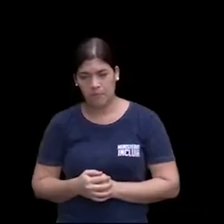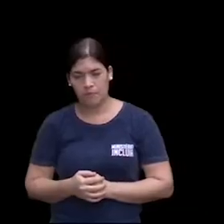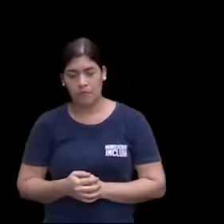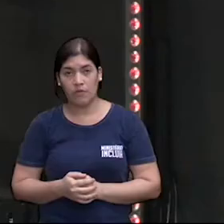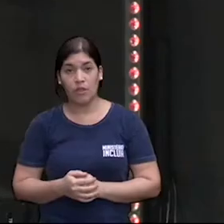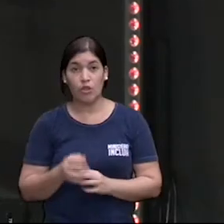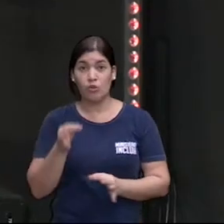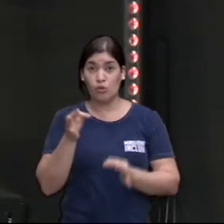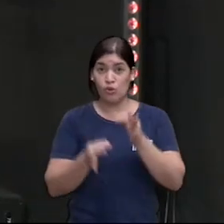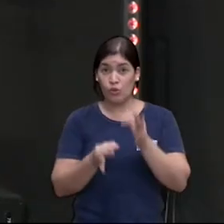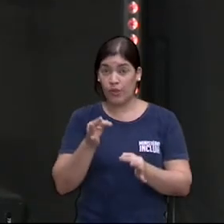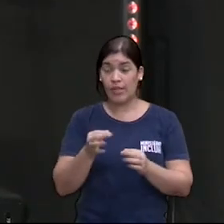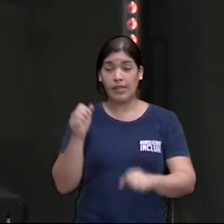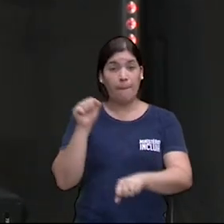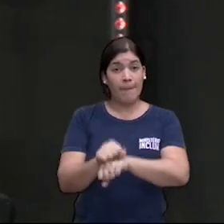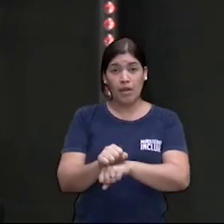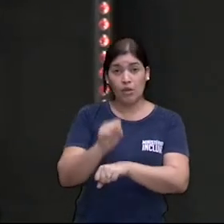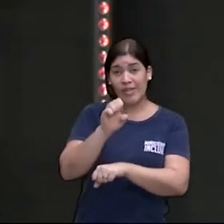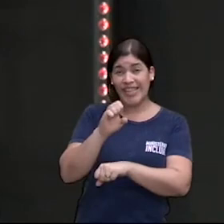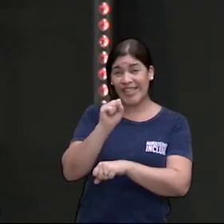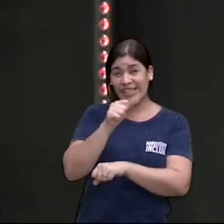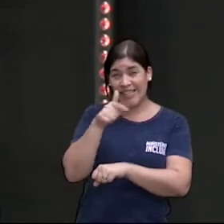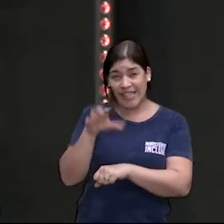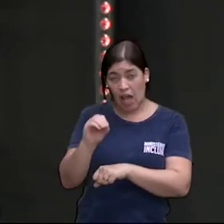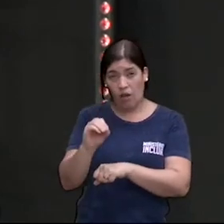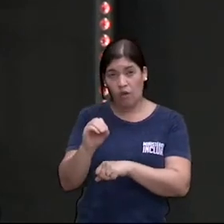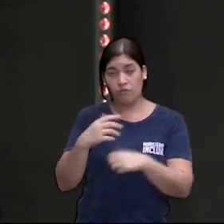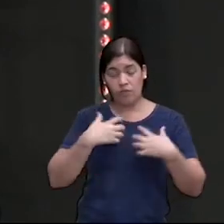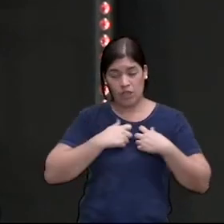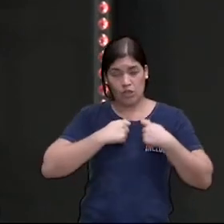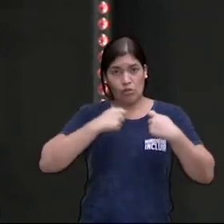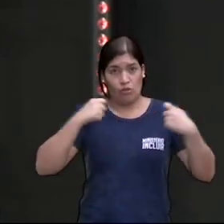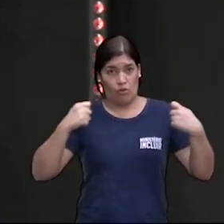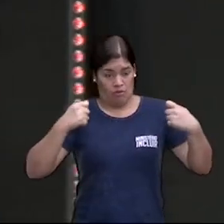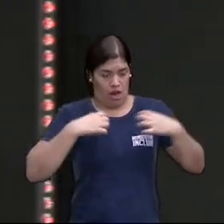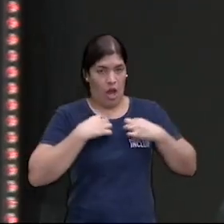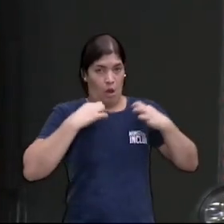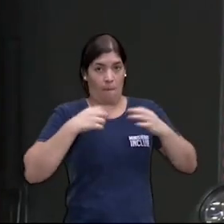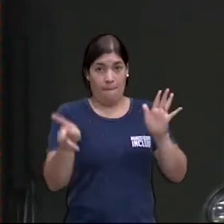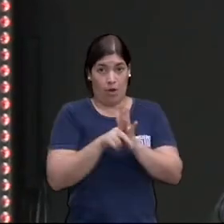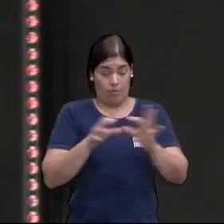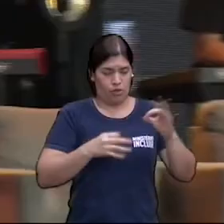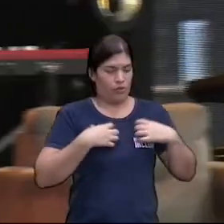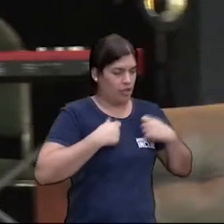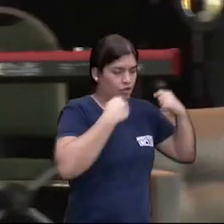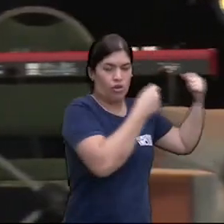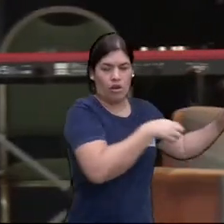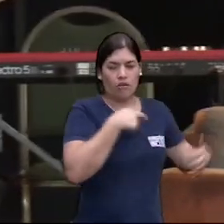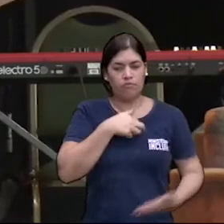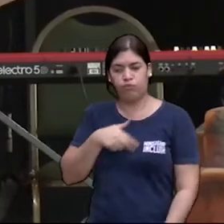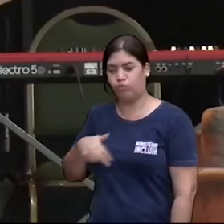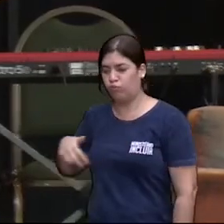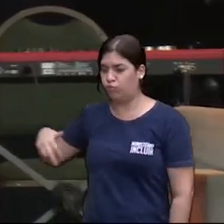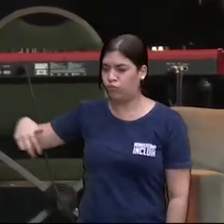encerrou a sessão tirou a roupa de juiz desceu foi